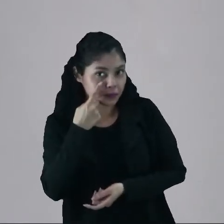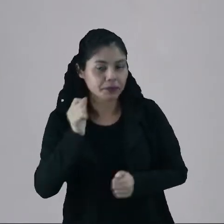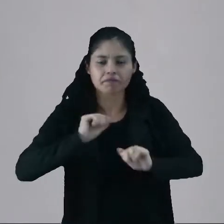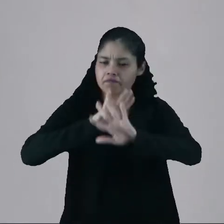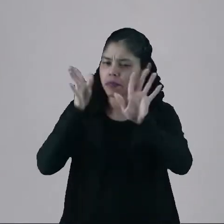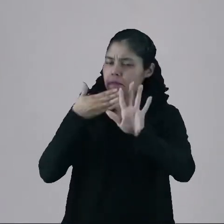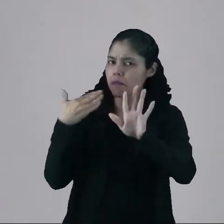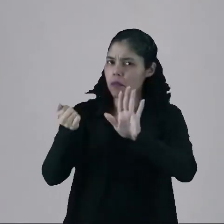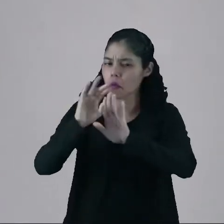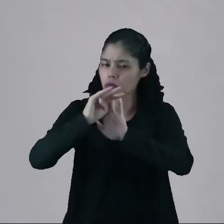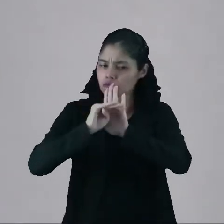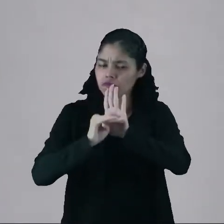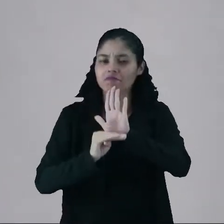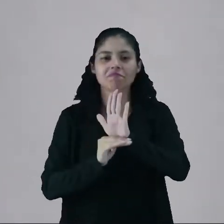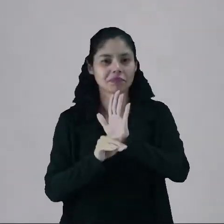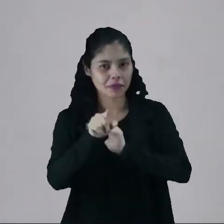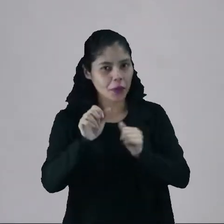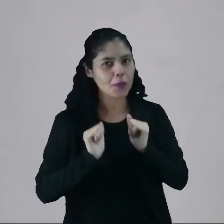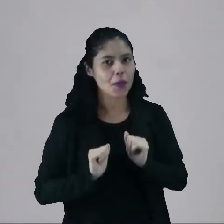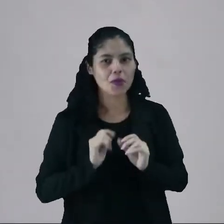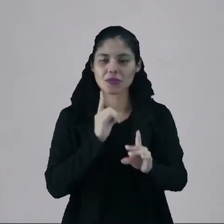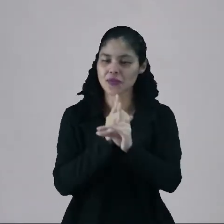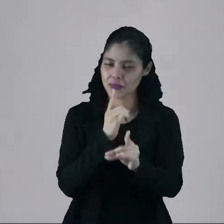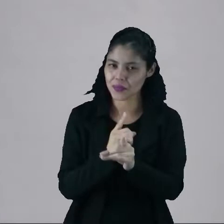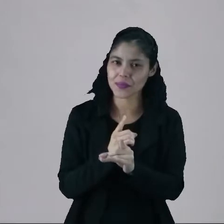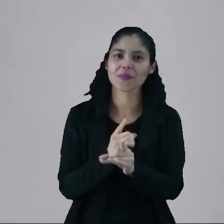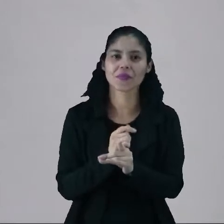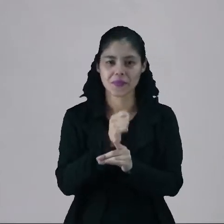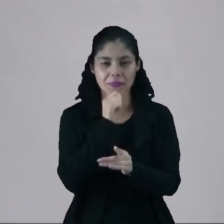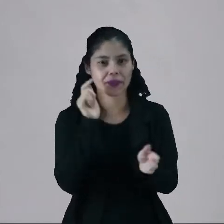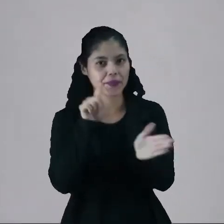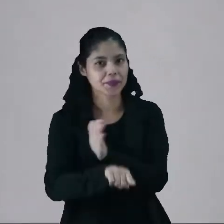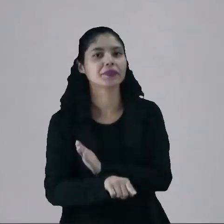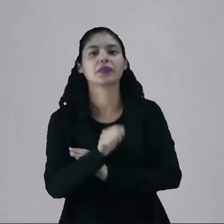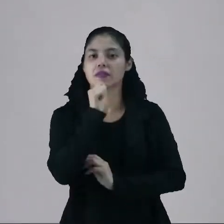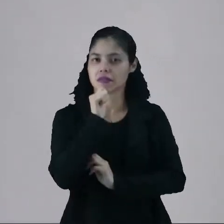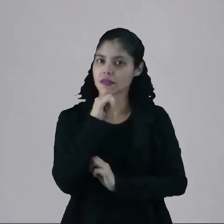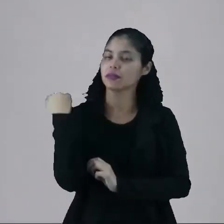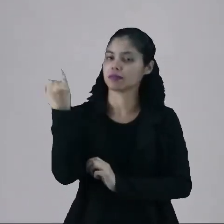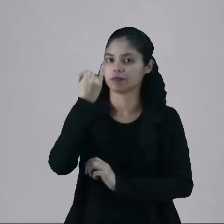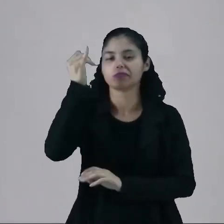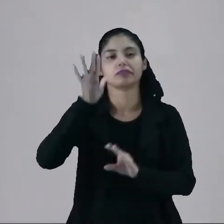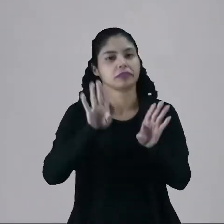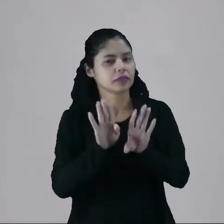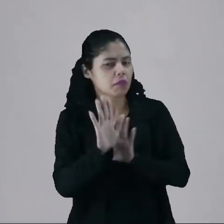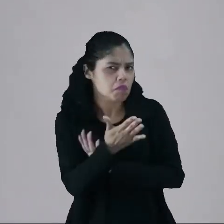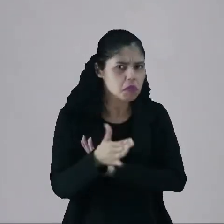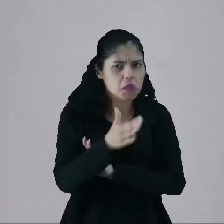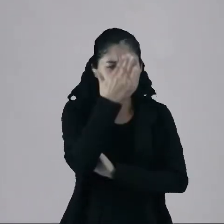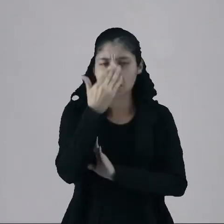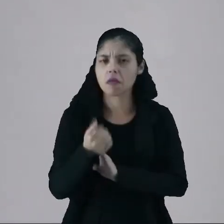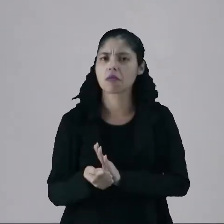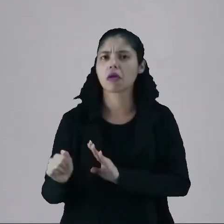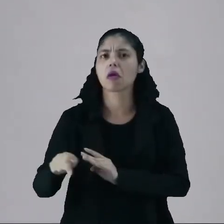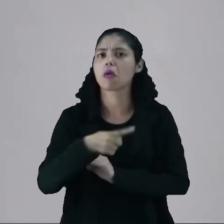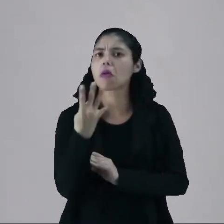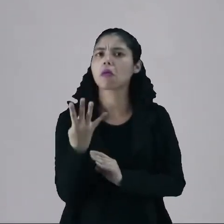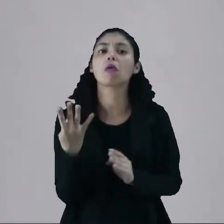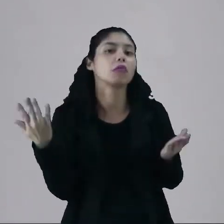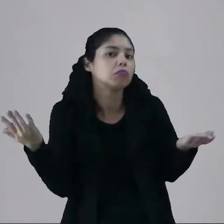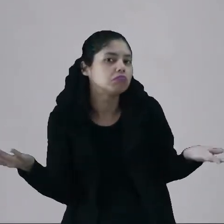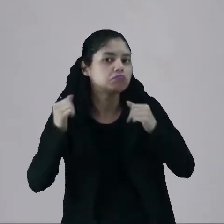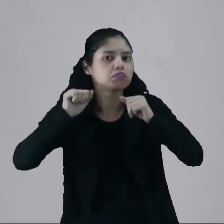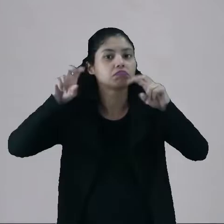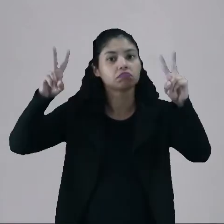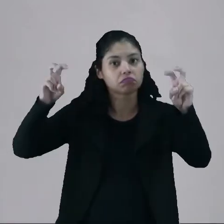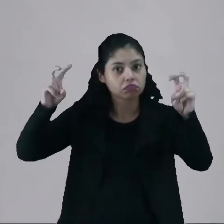esclarecer melhor. Pode ser que você encontre isso na questão, e é importante você ter uma noção desses termos e